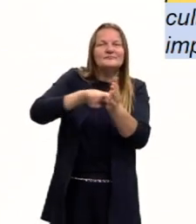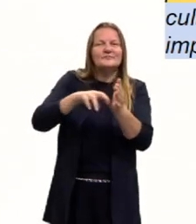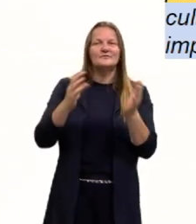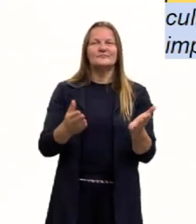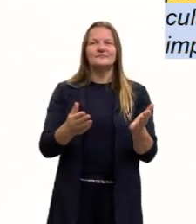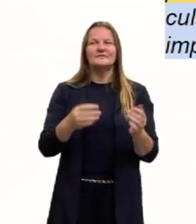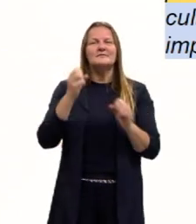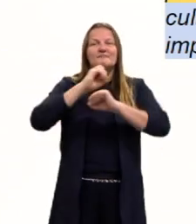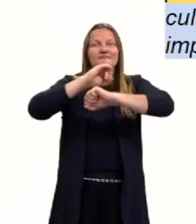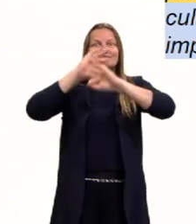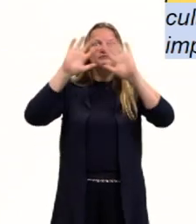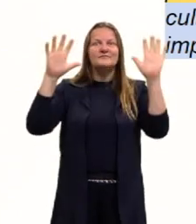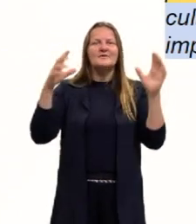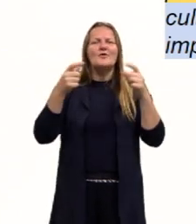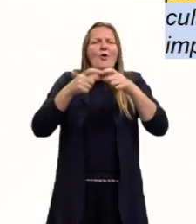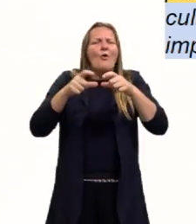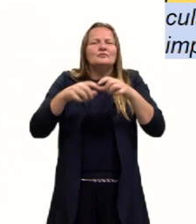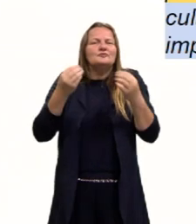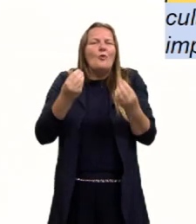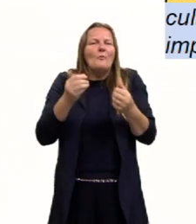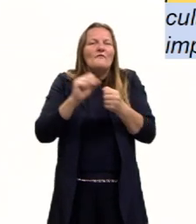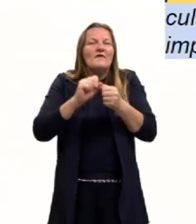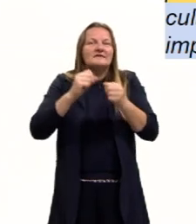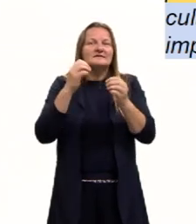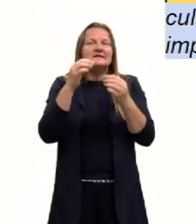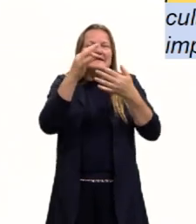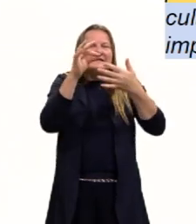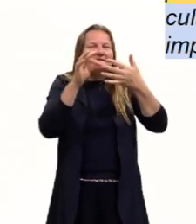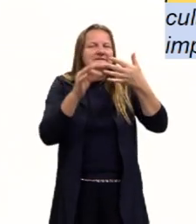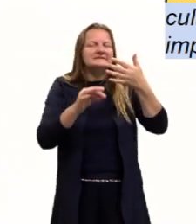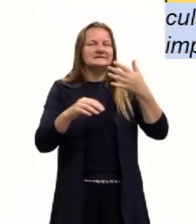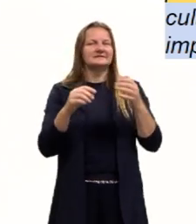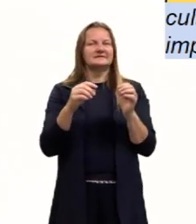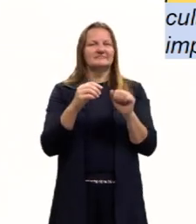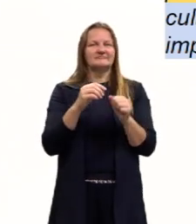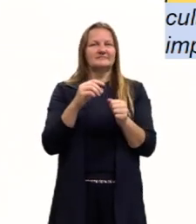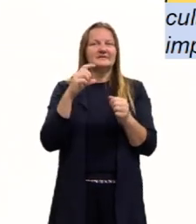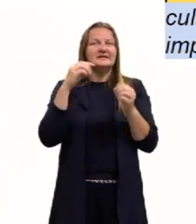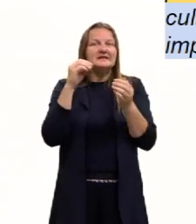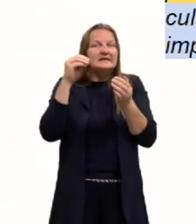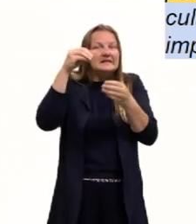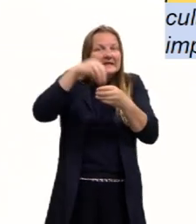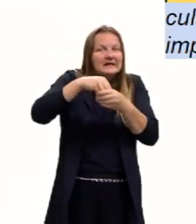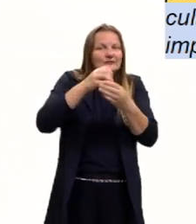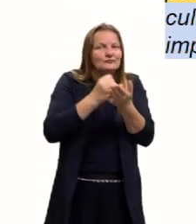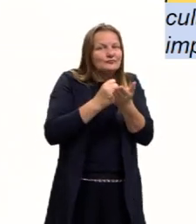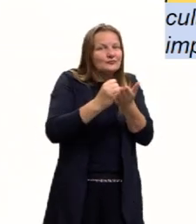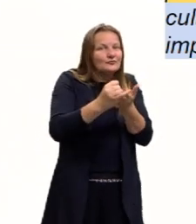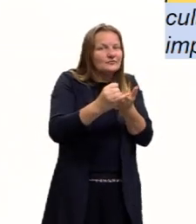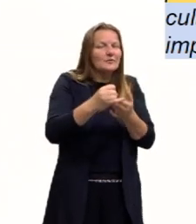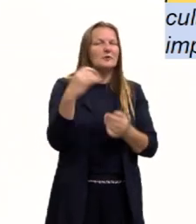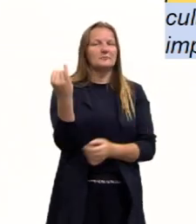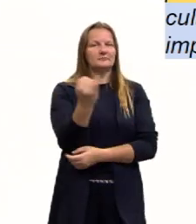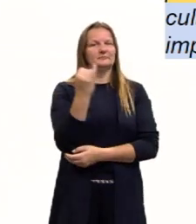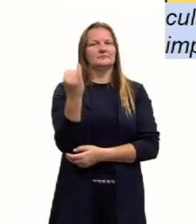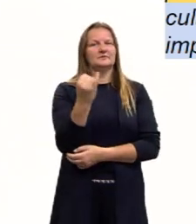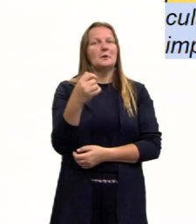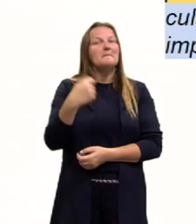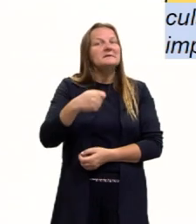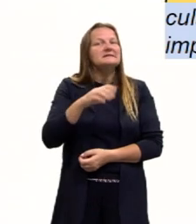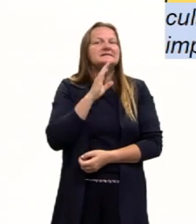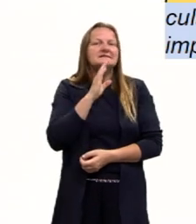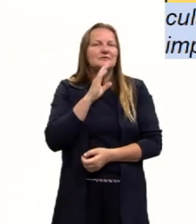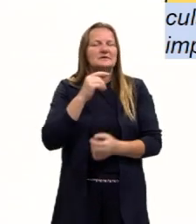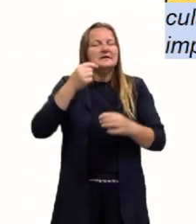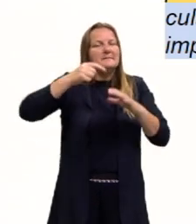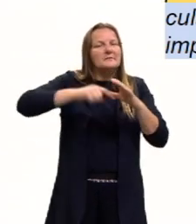para entender onde é que fica cada um dos elementos, né? Dessa introdução, porque eu acabei de falar aqui para ti que precisa ter